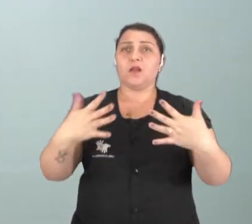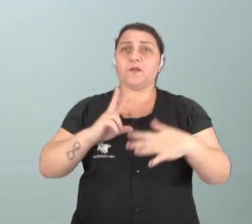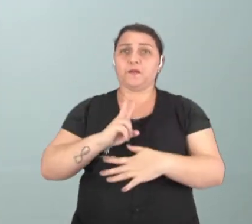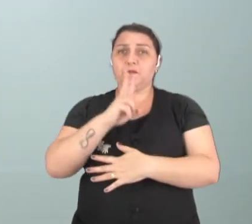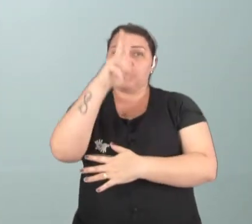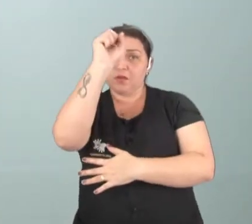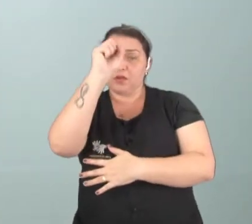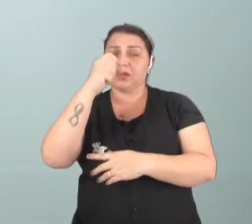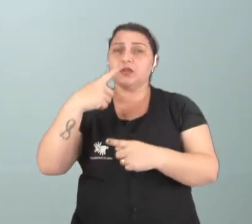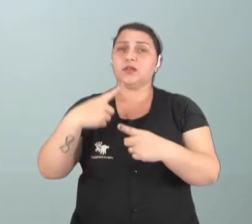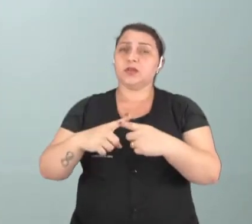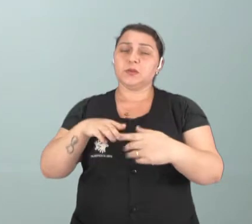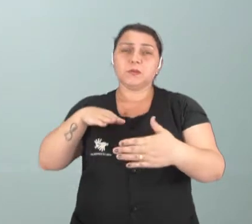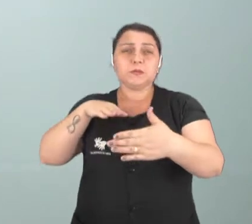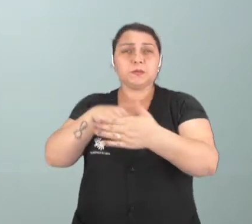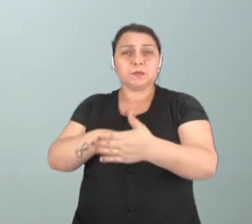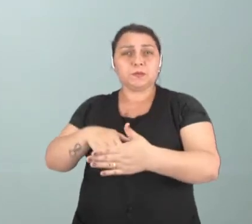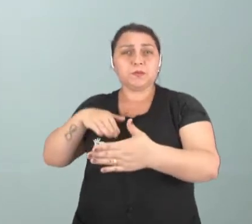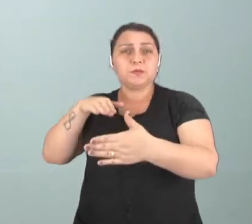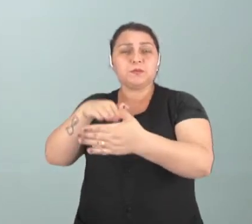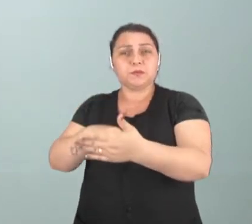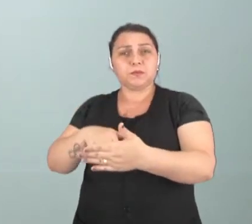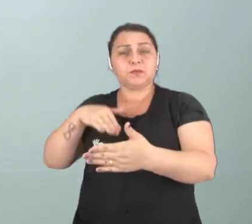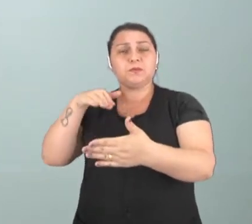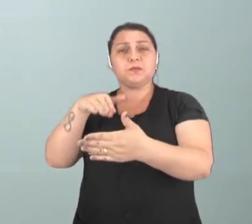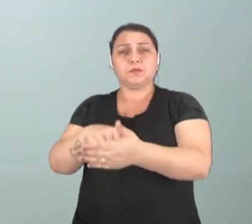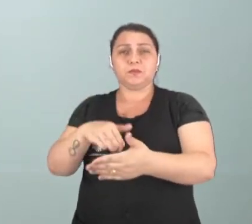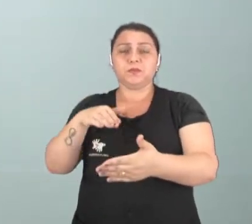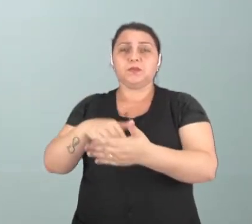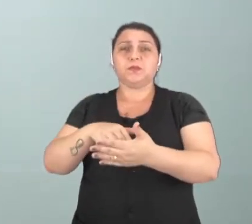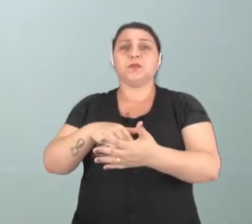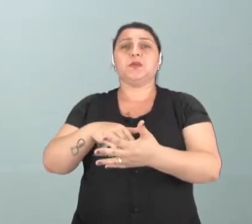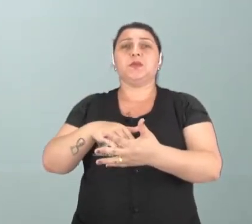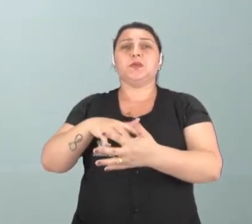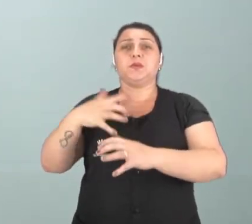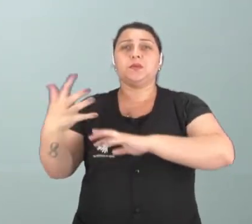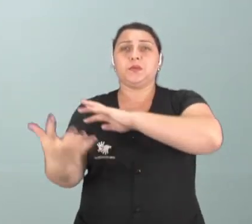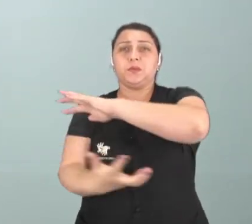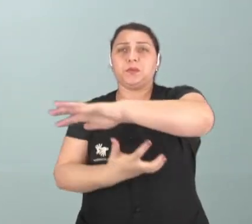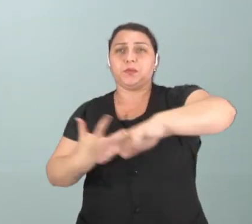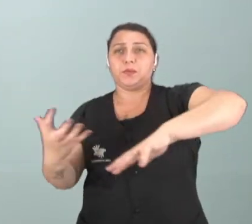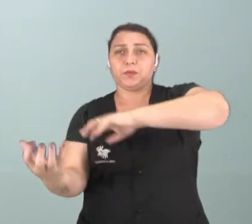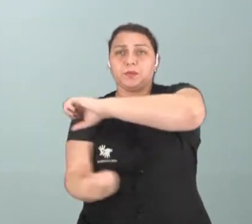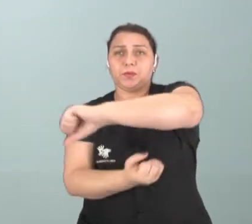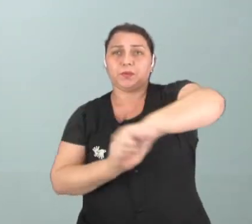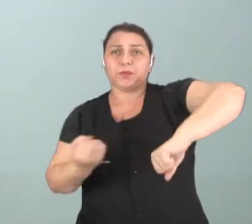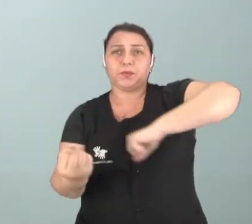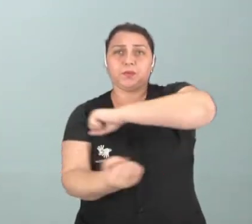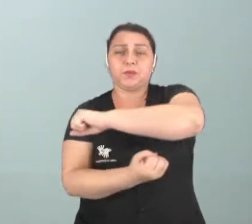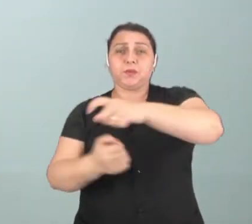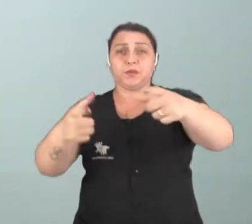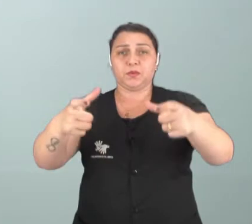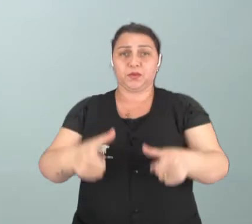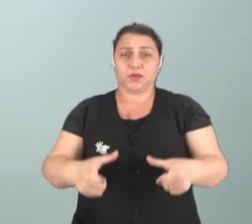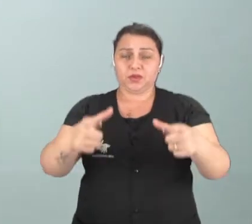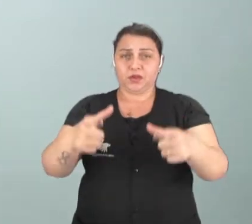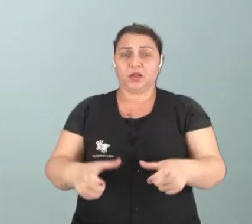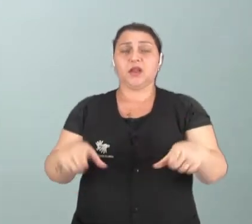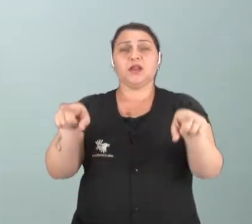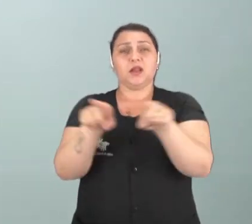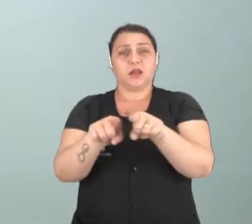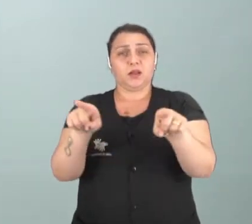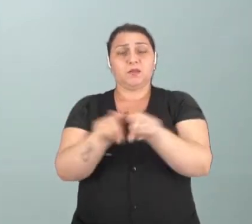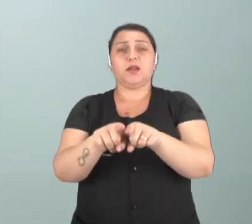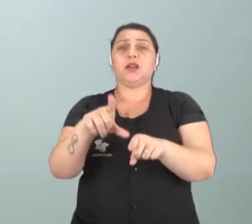vai impactar diretamente no ecossistema de uma determinada localidade. E também